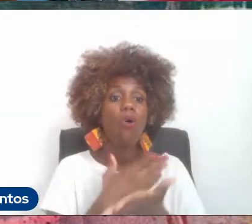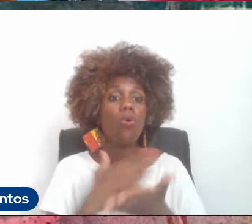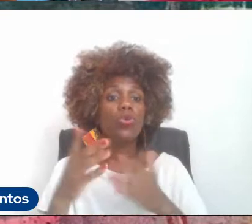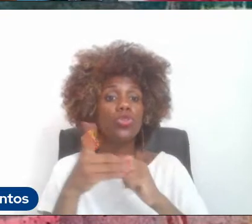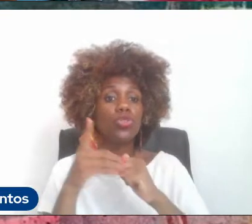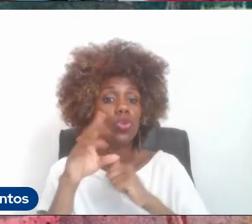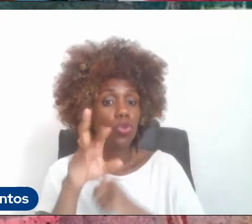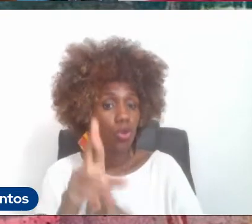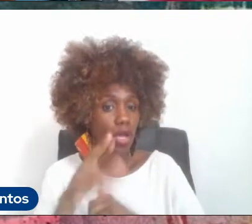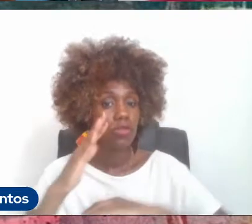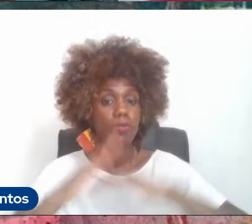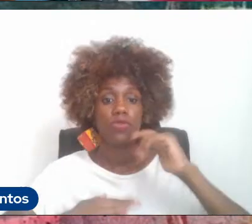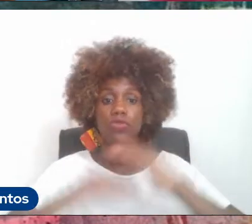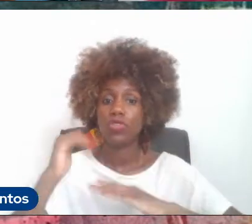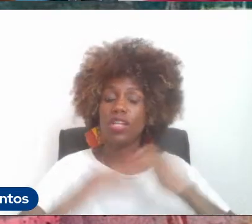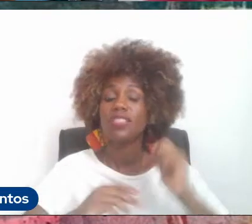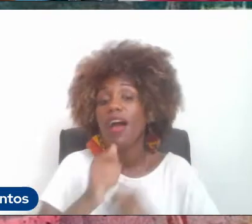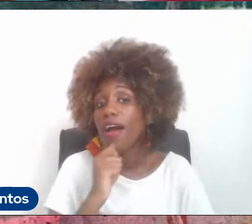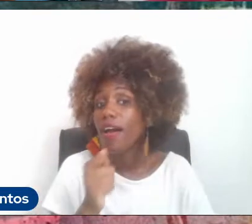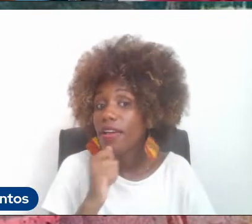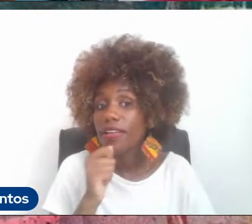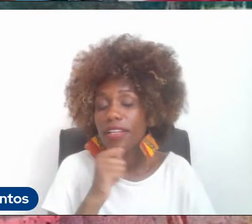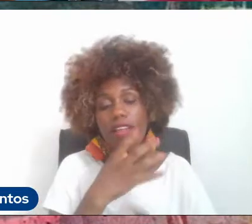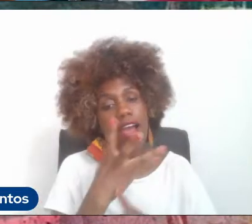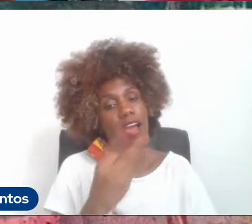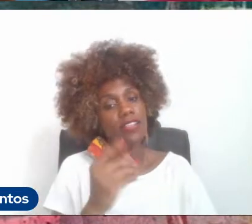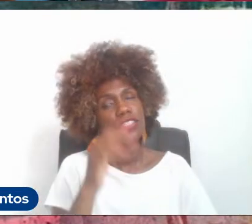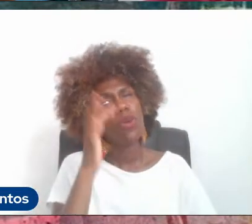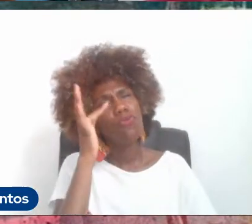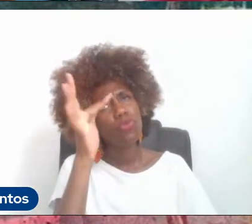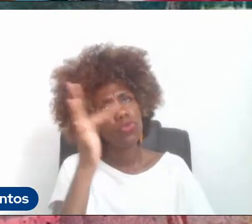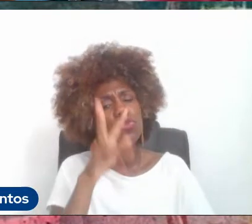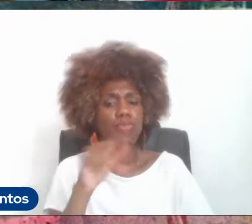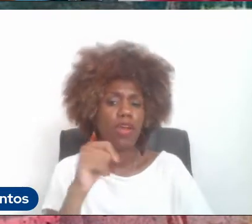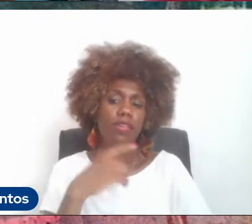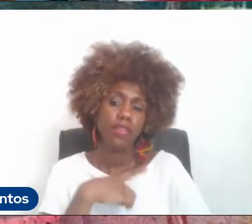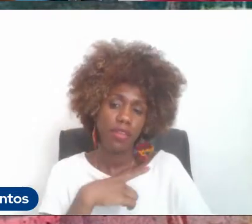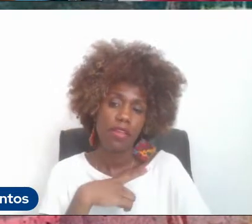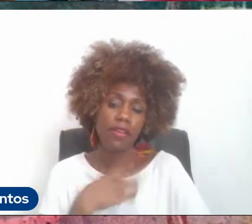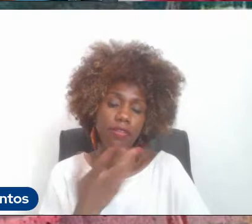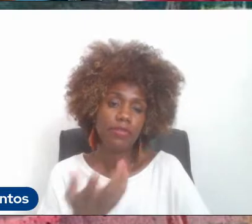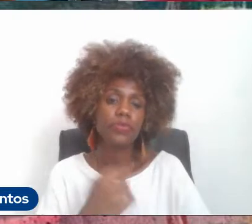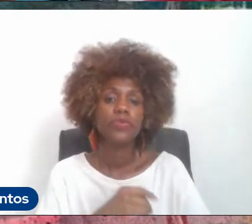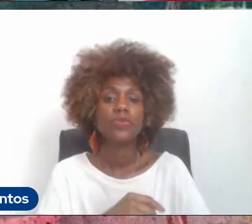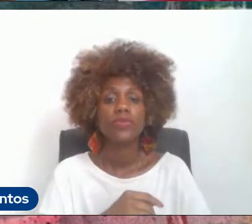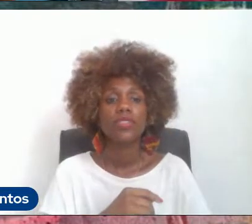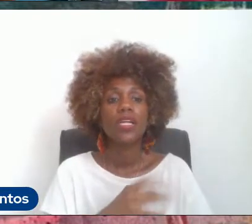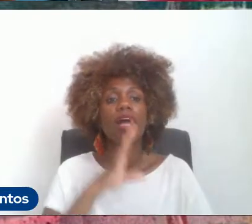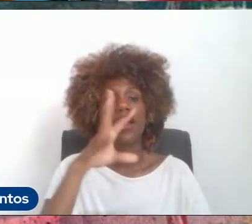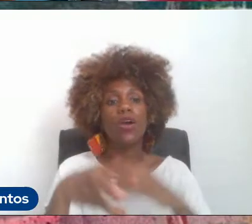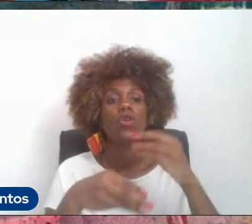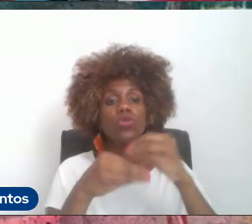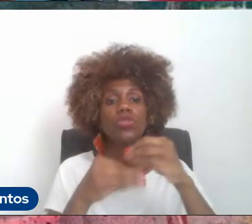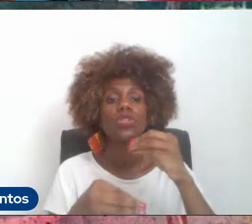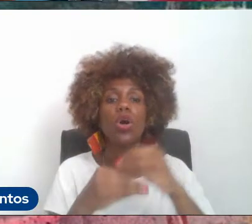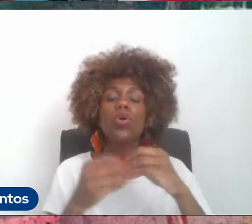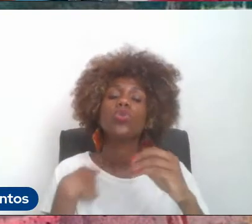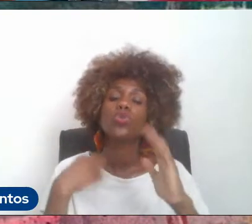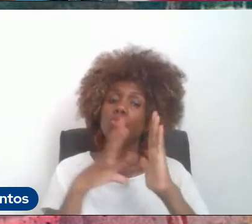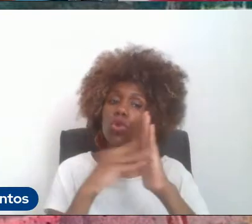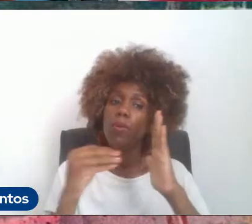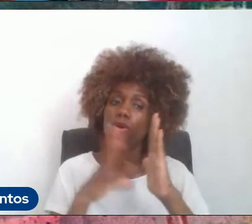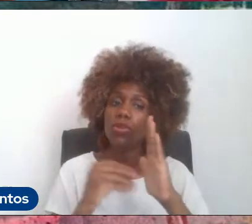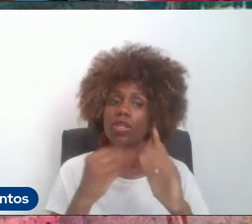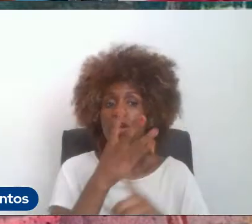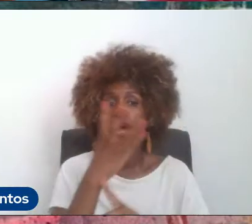não em artes, esperamos em breve poder ter, porque a inclusão do modelo profissional em artes é mais